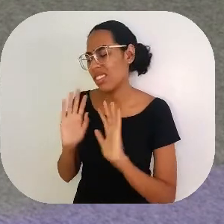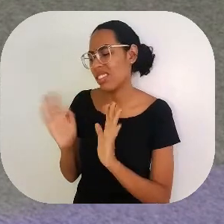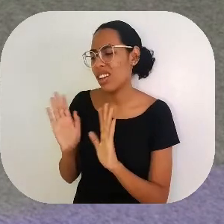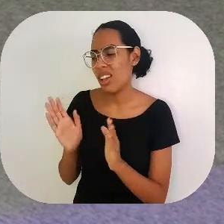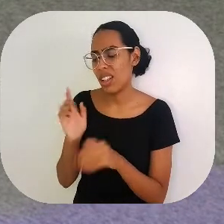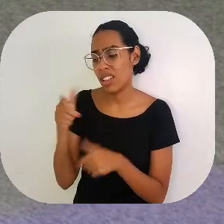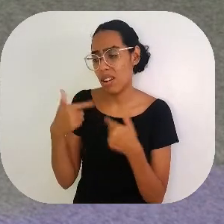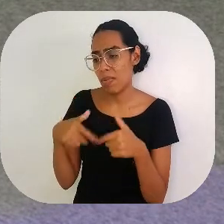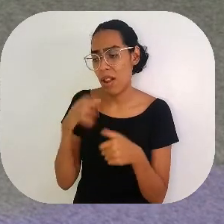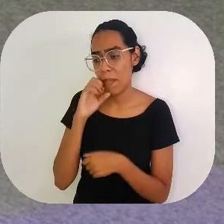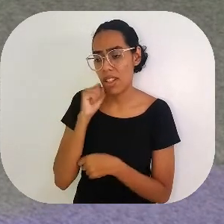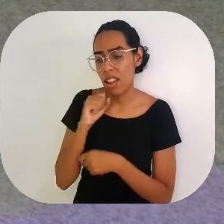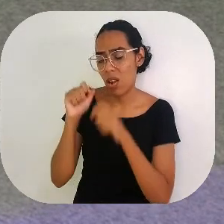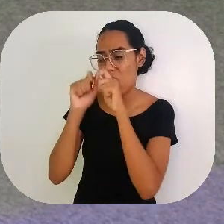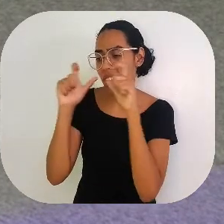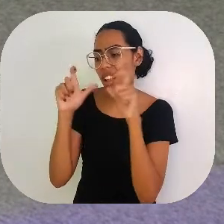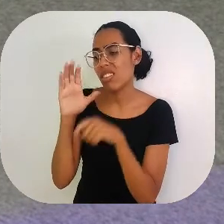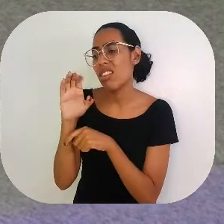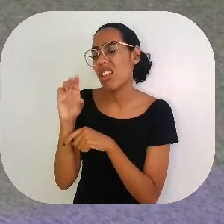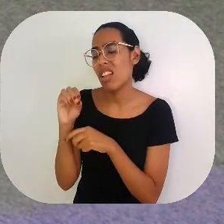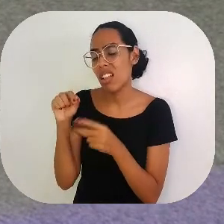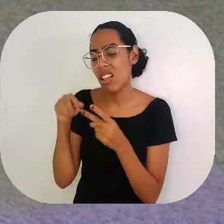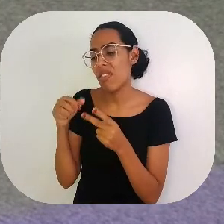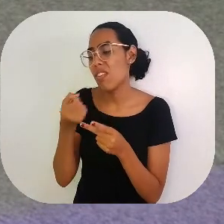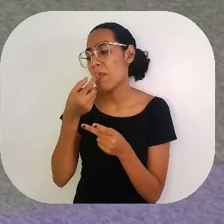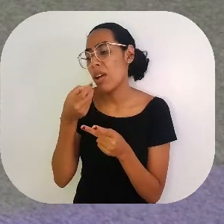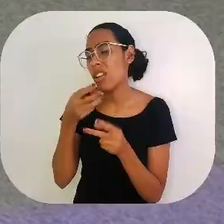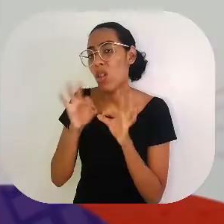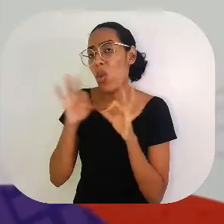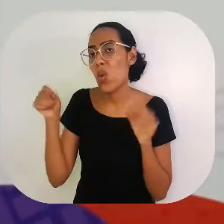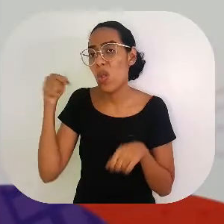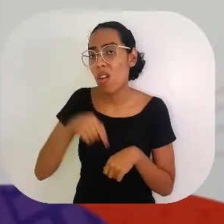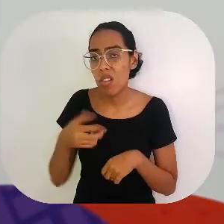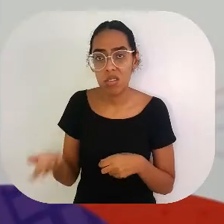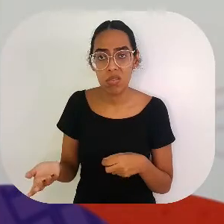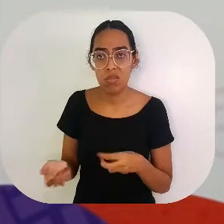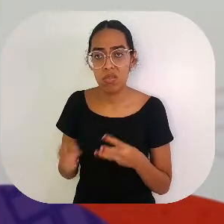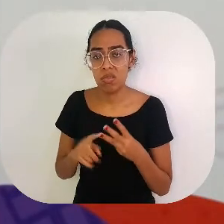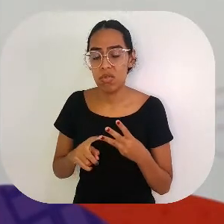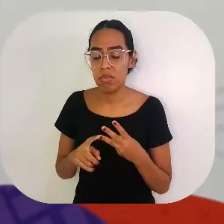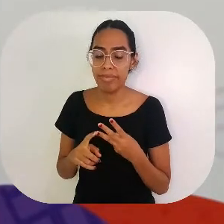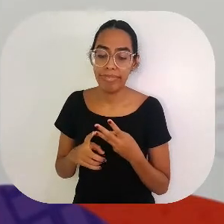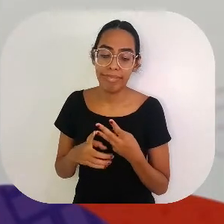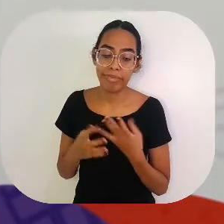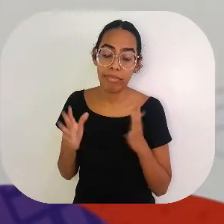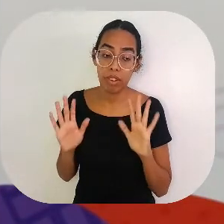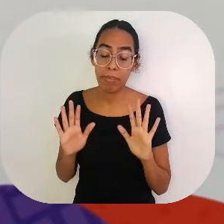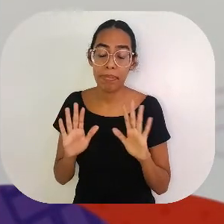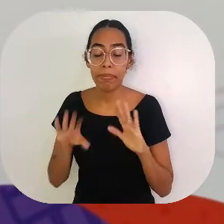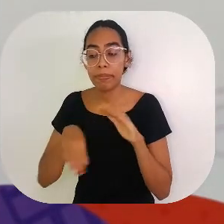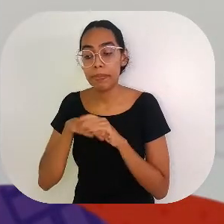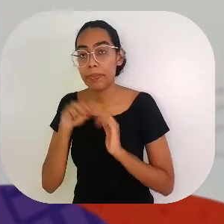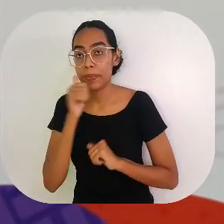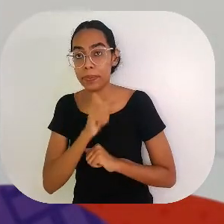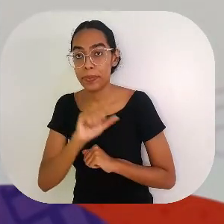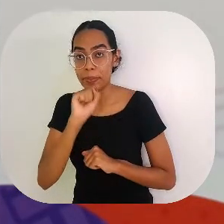A farmácia é muito longe daqui. Não vai dar certo, não. Bem, a mãe, como era muito conhecida na cidade,